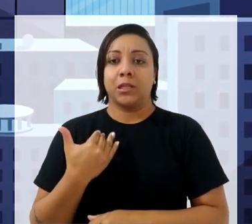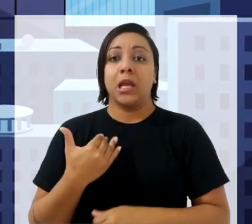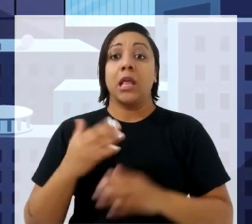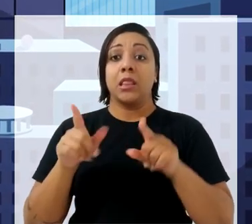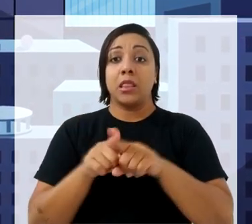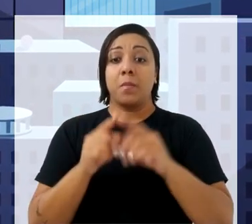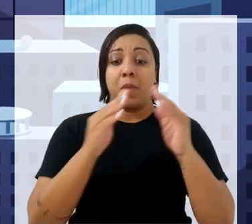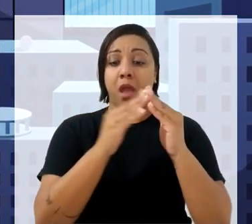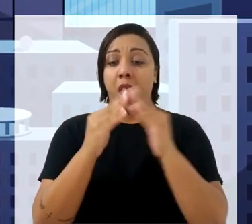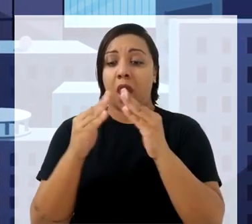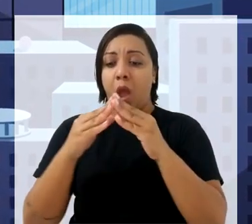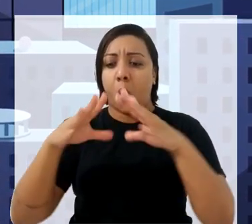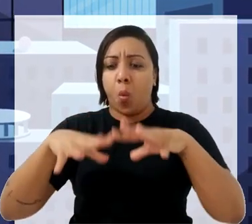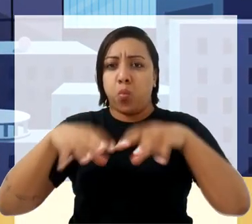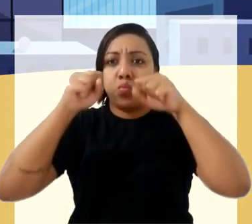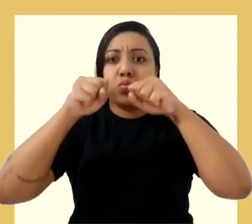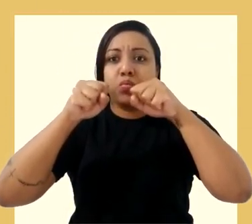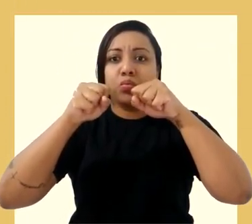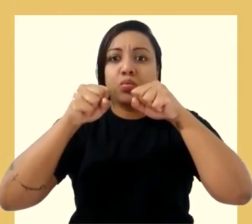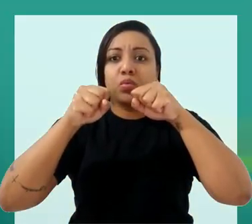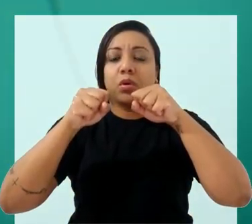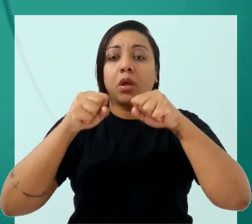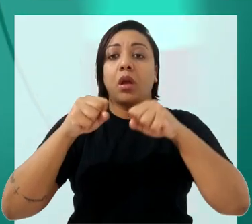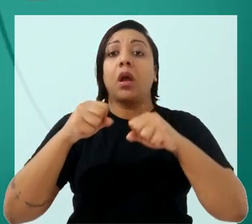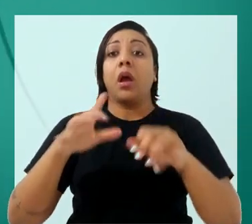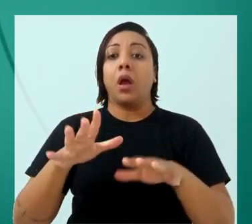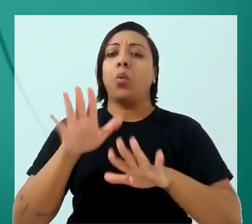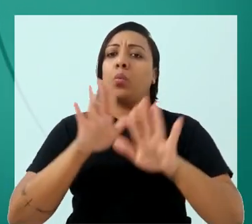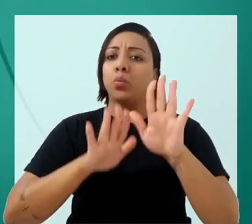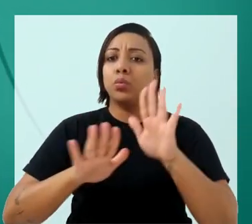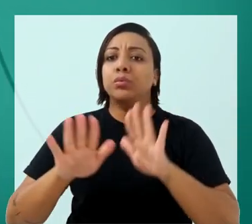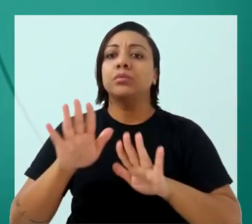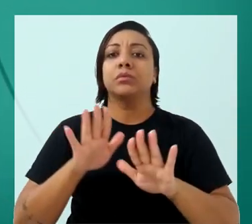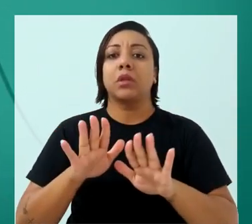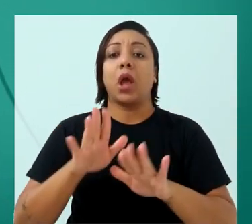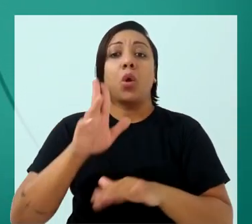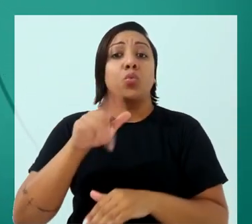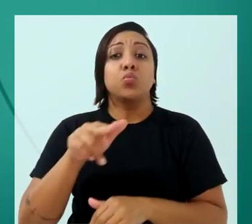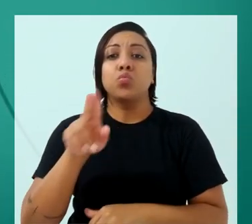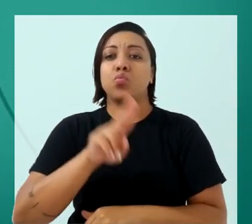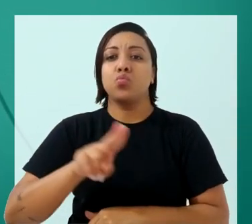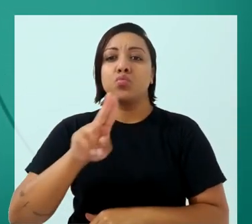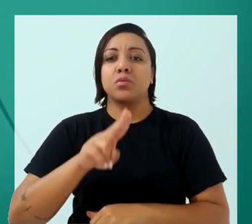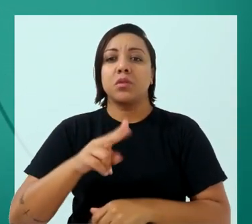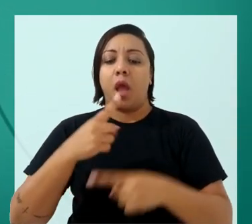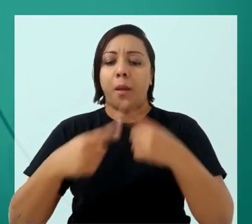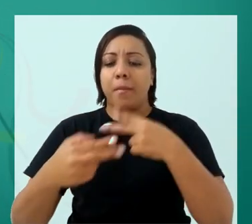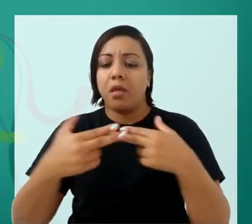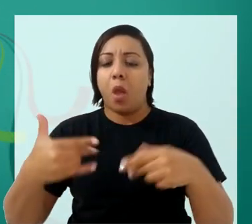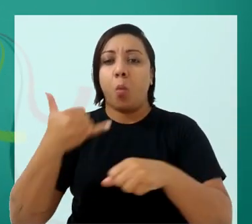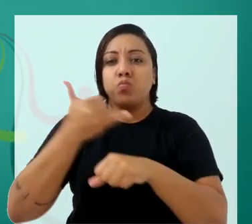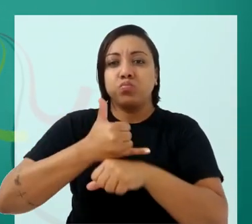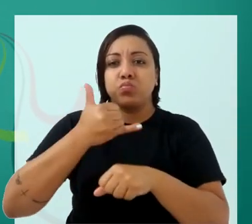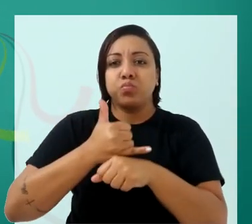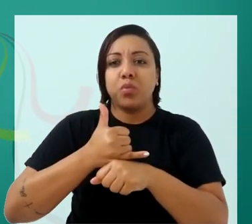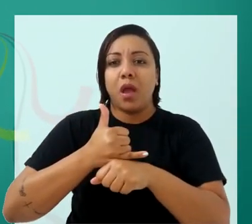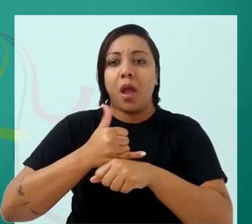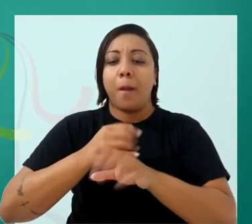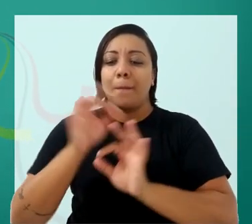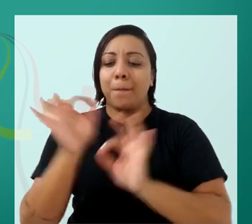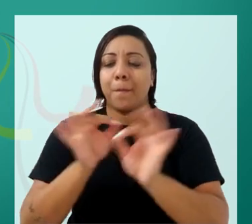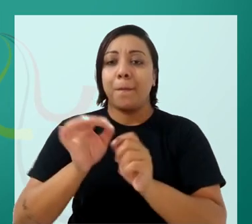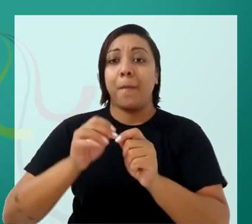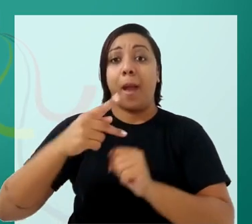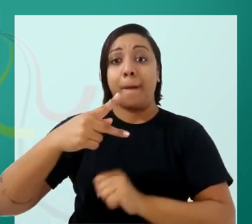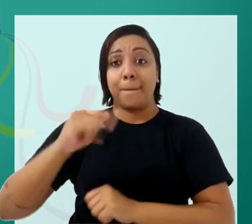residências e estabelecimentos sem energia elétrica. Atente para o fato de que nunca devemos usar material metálico na construção desse bem